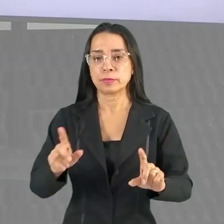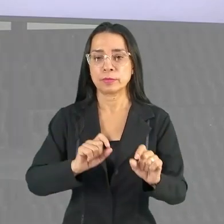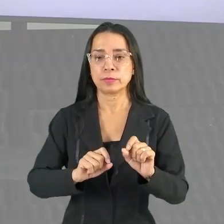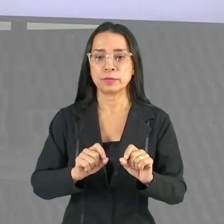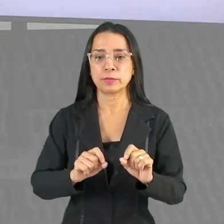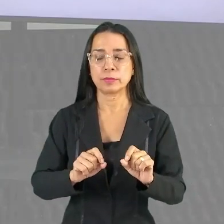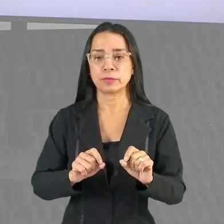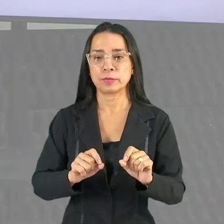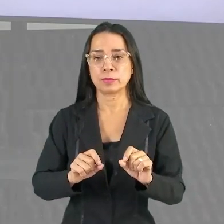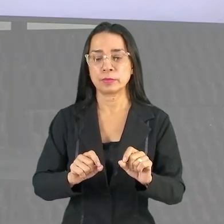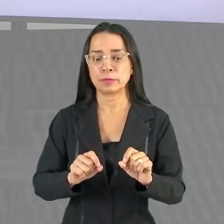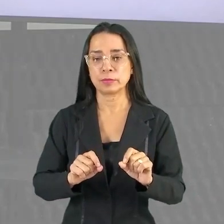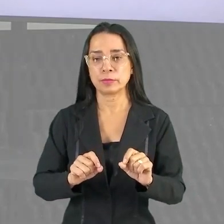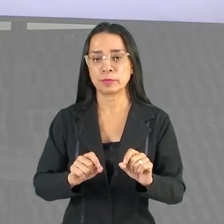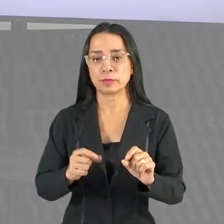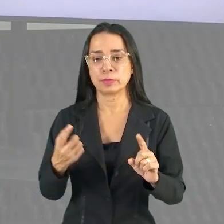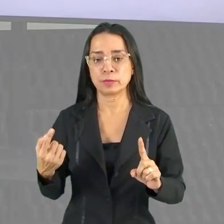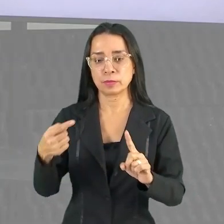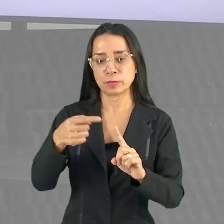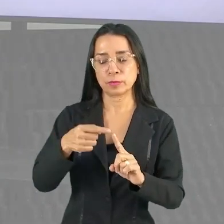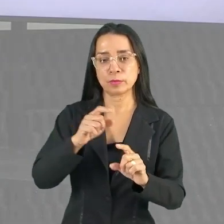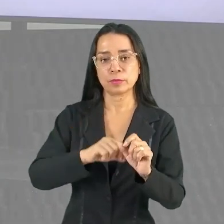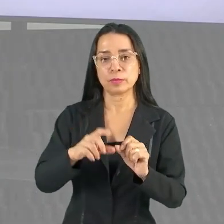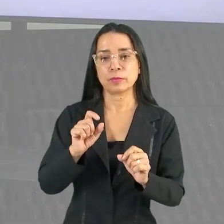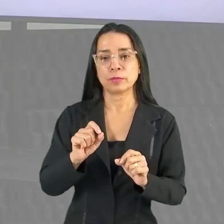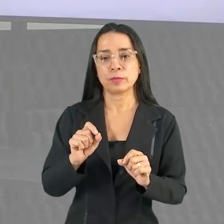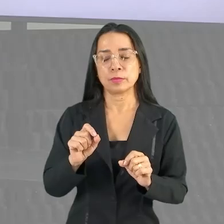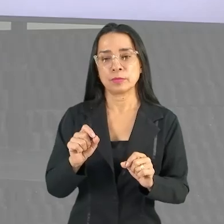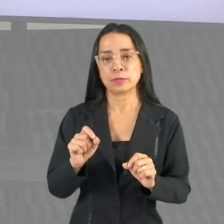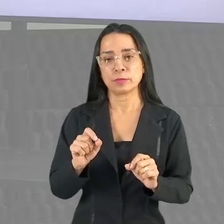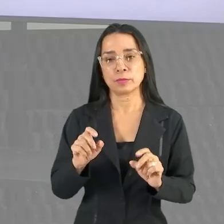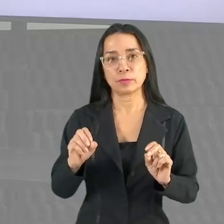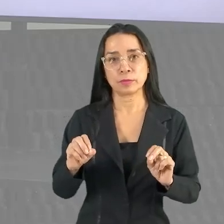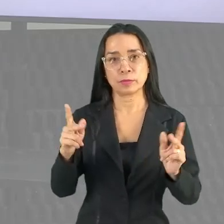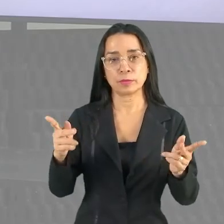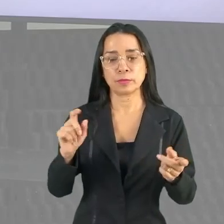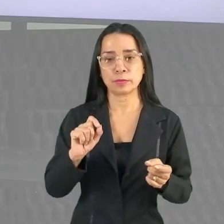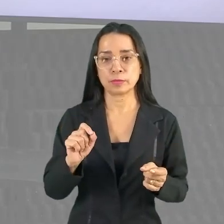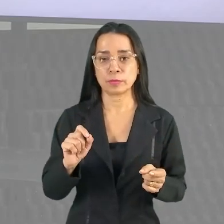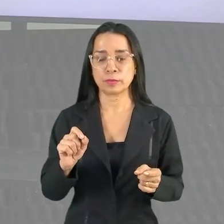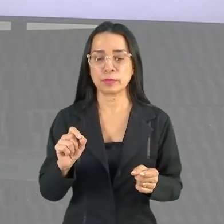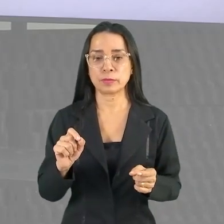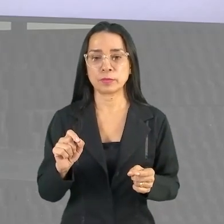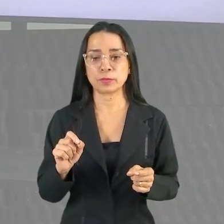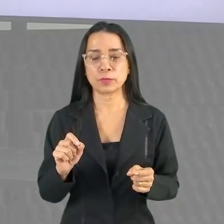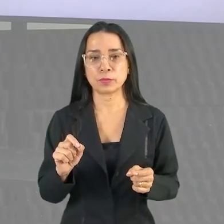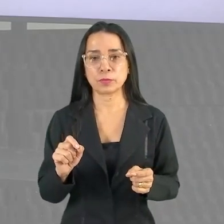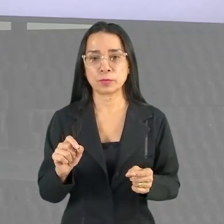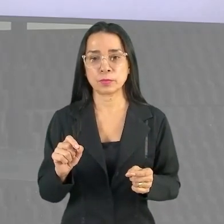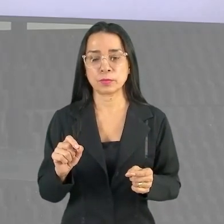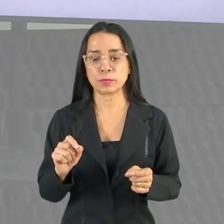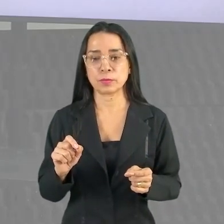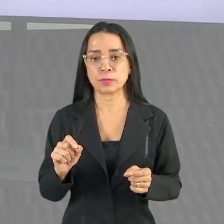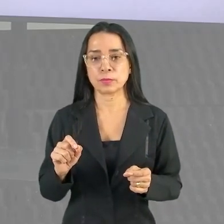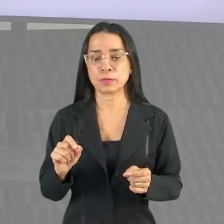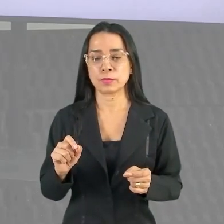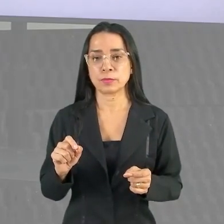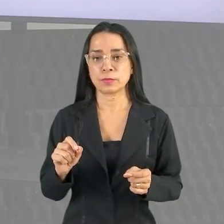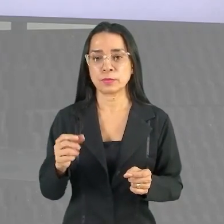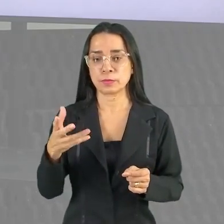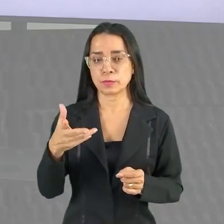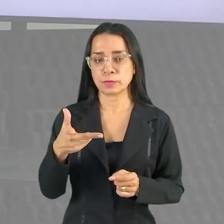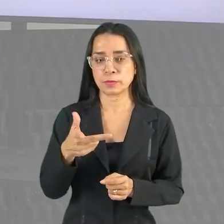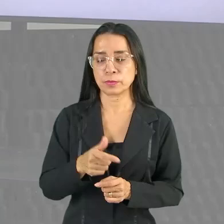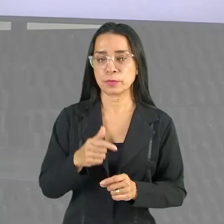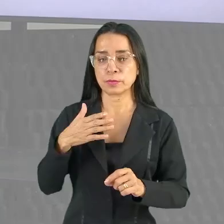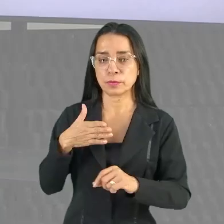uma da outra são os objetivos, tá? São os atributos que